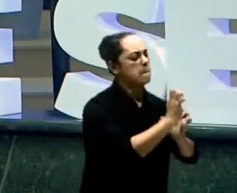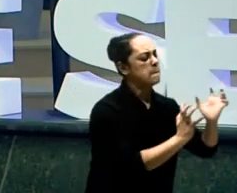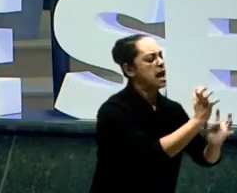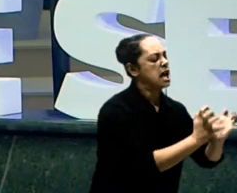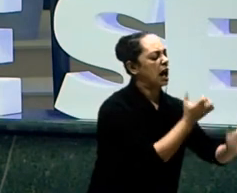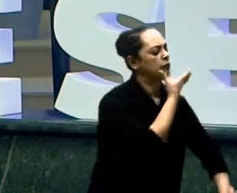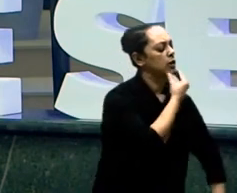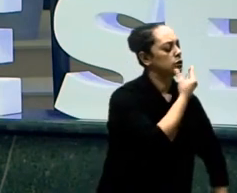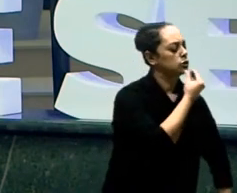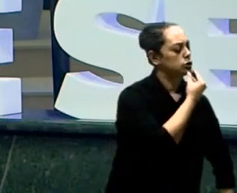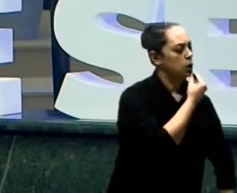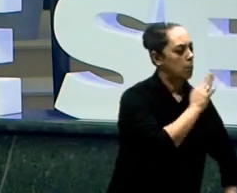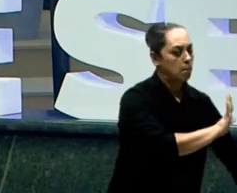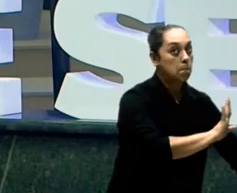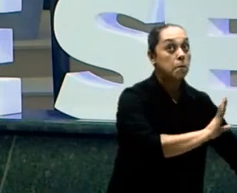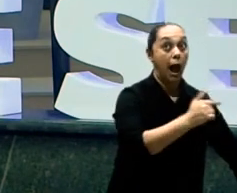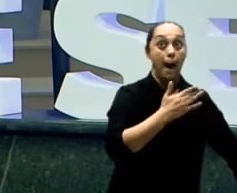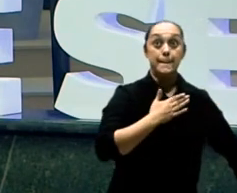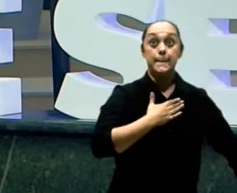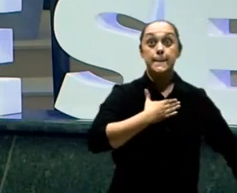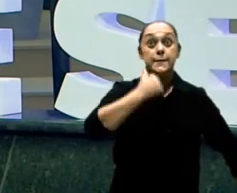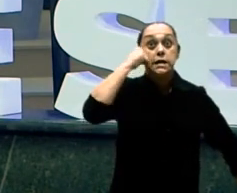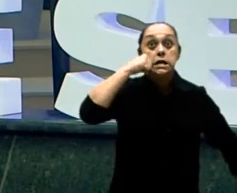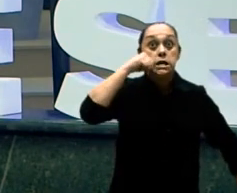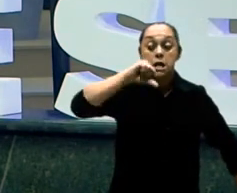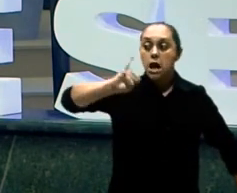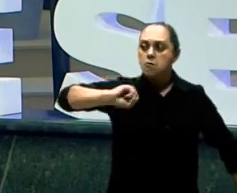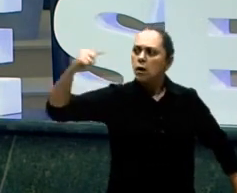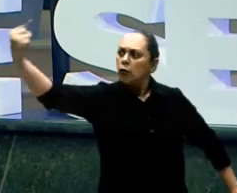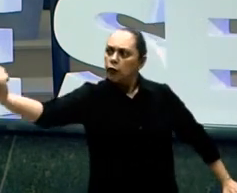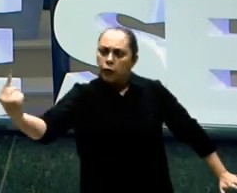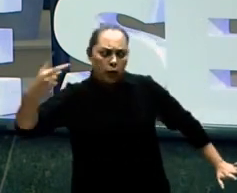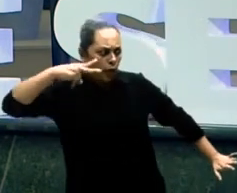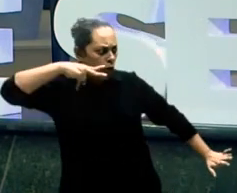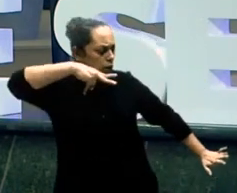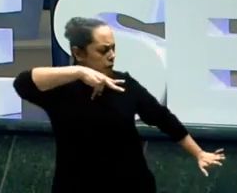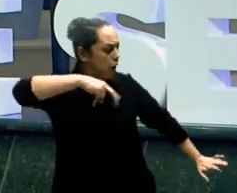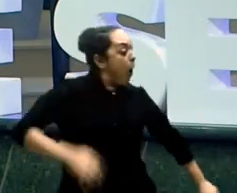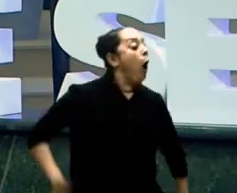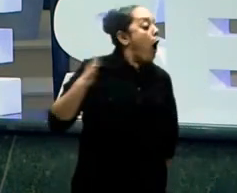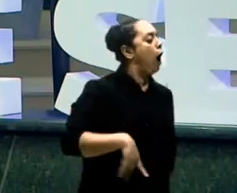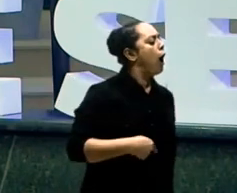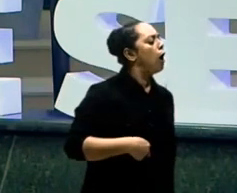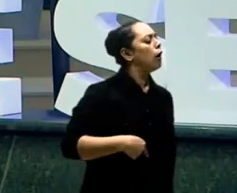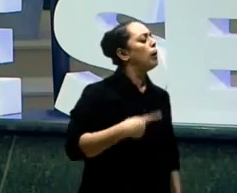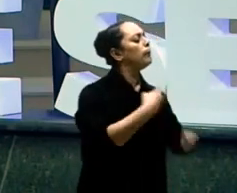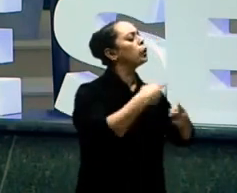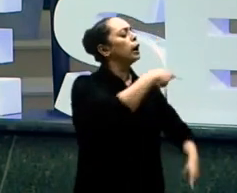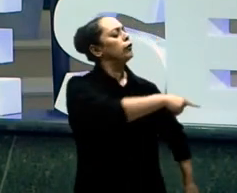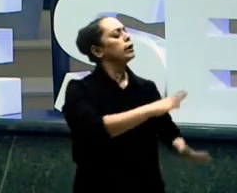adolescente Aí ela fazia assim Vai tentar brigar Vai tentar brigar Faz uma briga aí Não, não, não Comigo não Com os outros lá Eu não quero apanhar os não